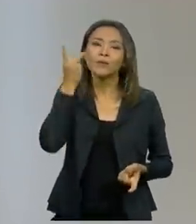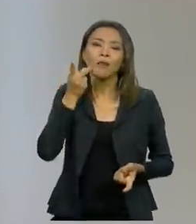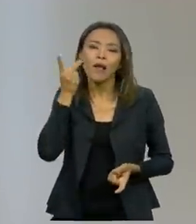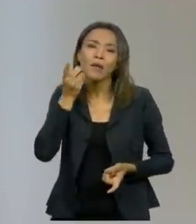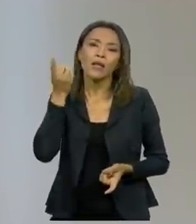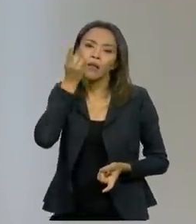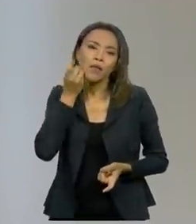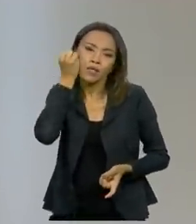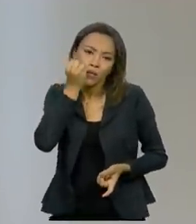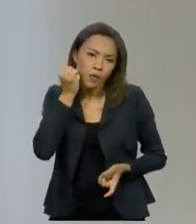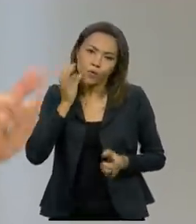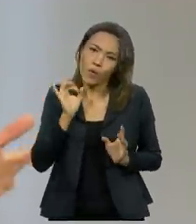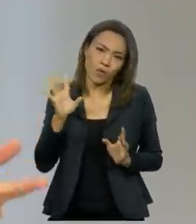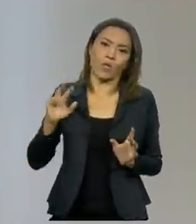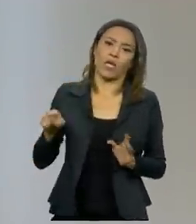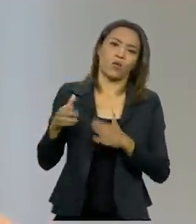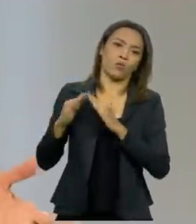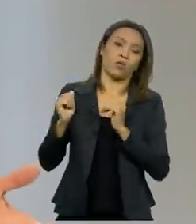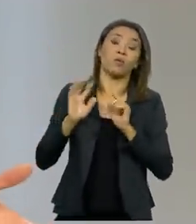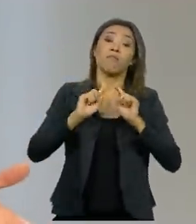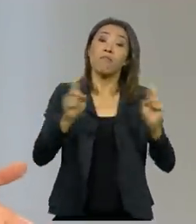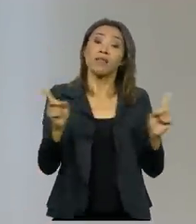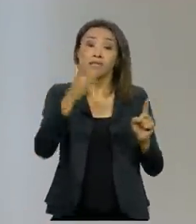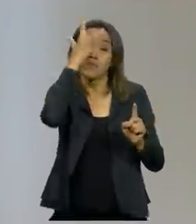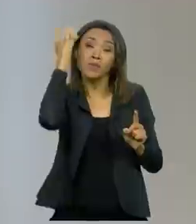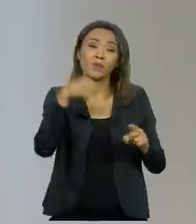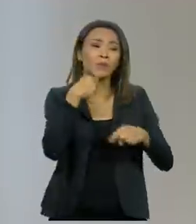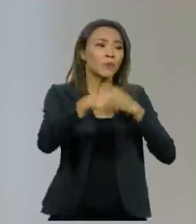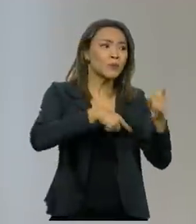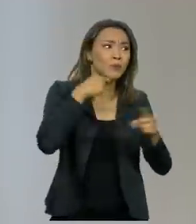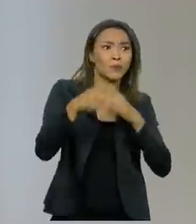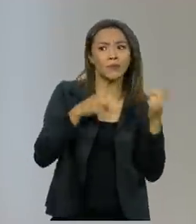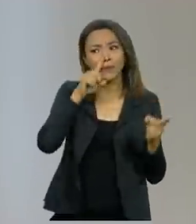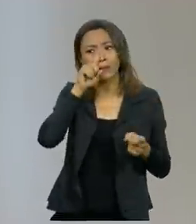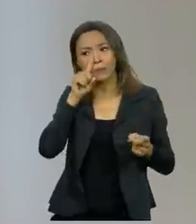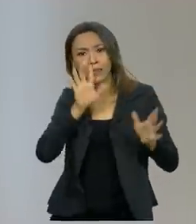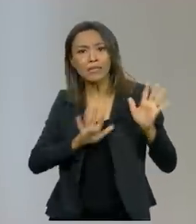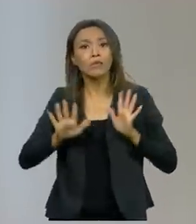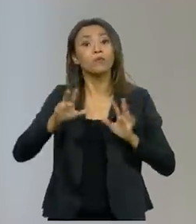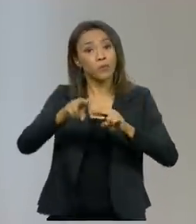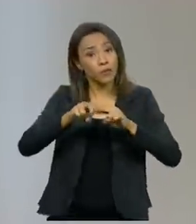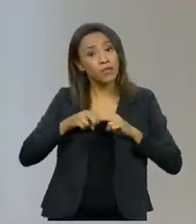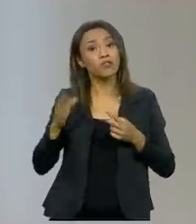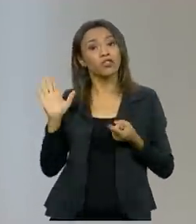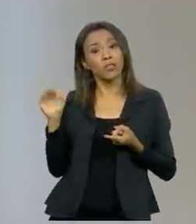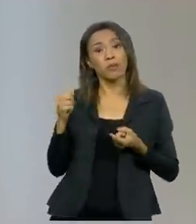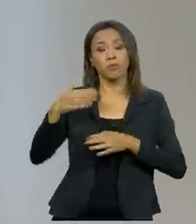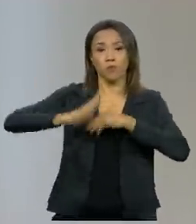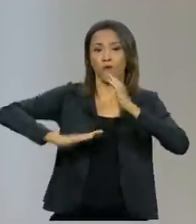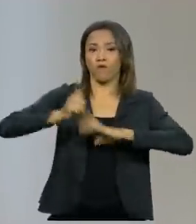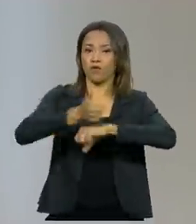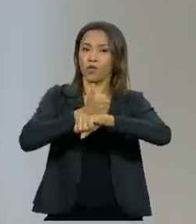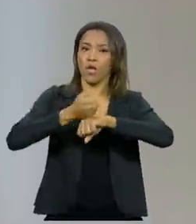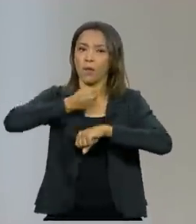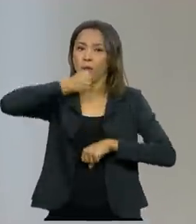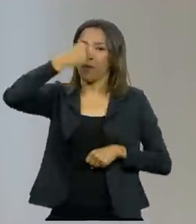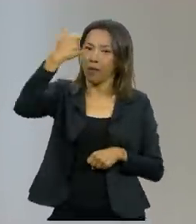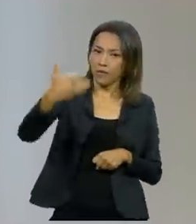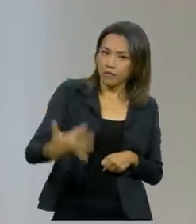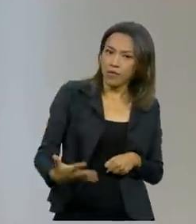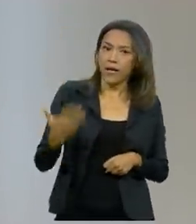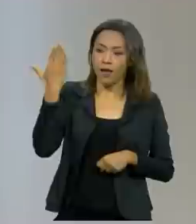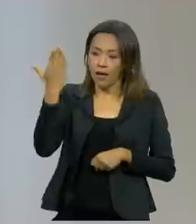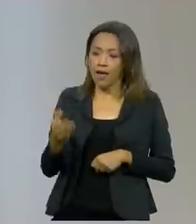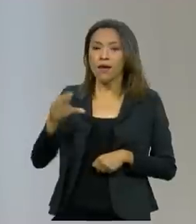como o senhor falou. Mas algumas pessoas ficam com dúvidas dos riscos, né? Por isso, a gente trouxe aqui alguns especialistas para falar sobre o assunto. A Cecília Rotelli